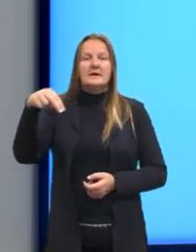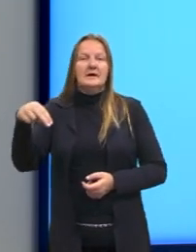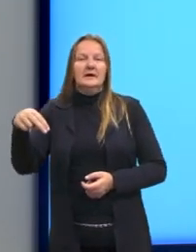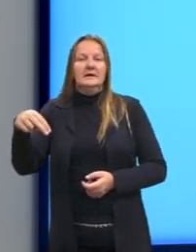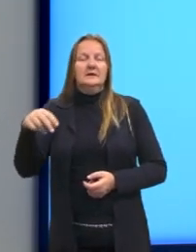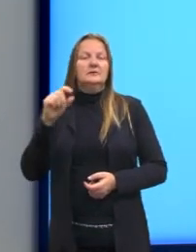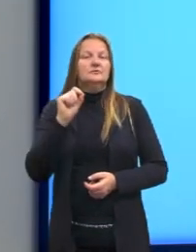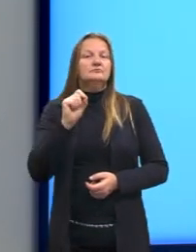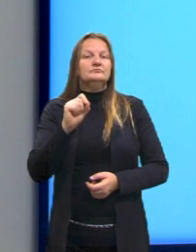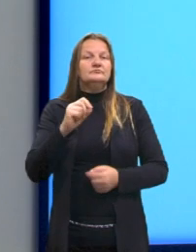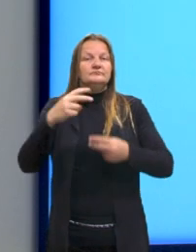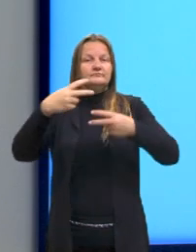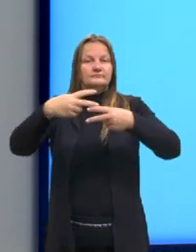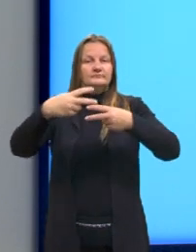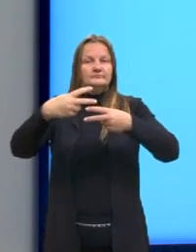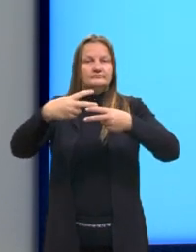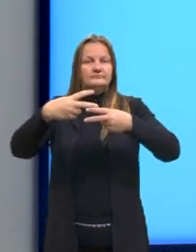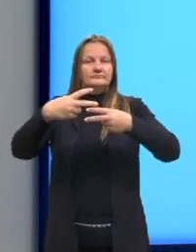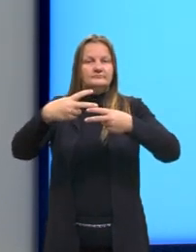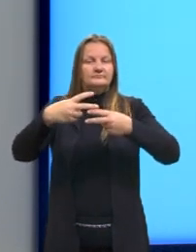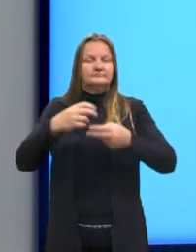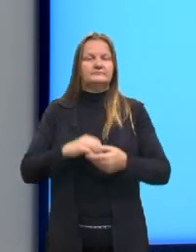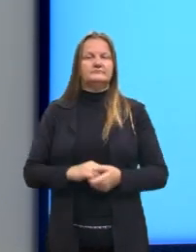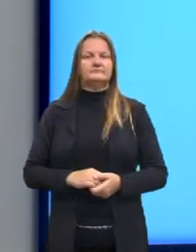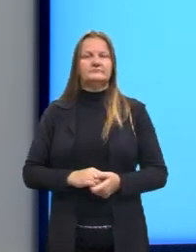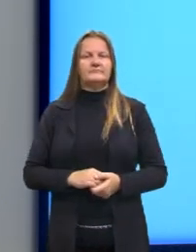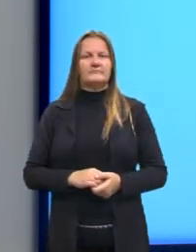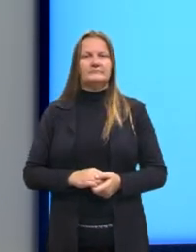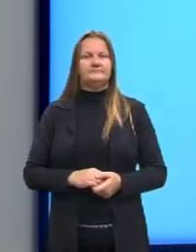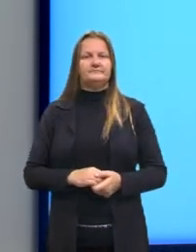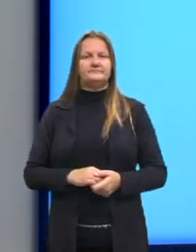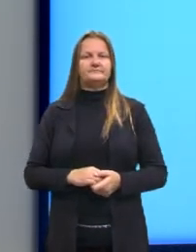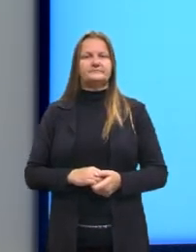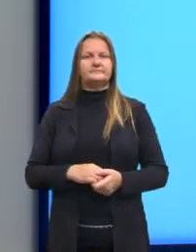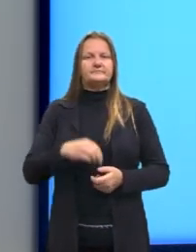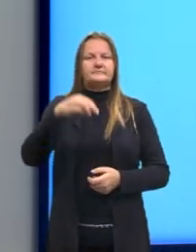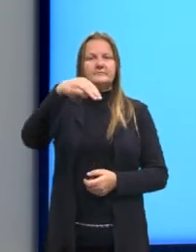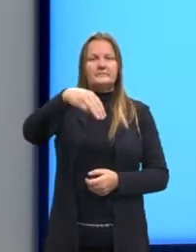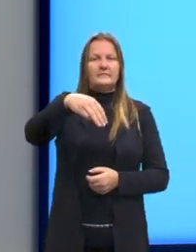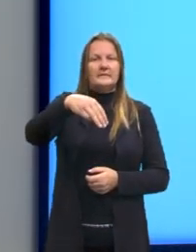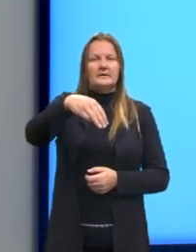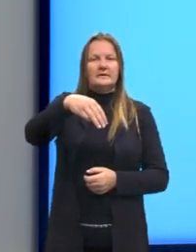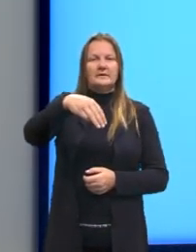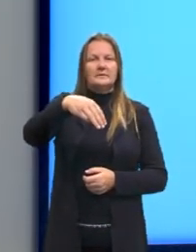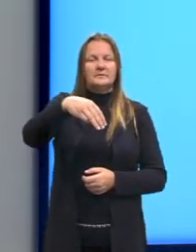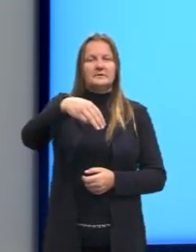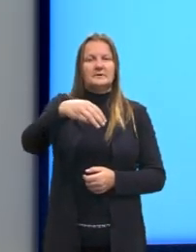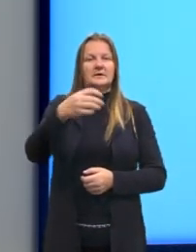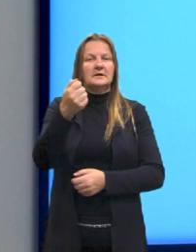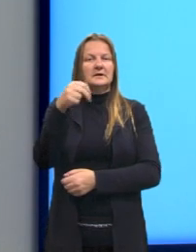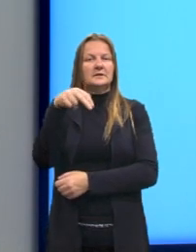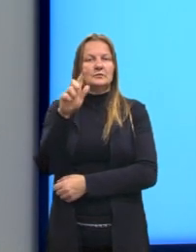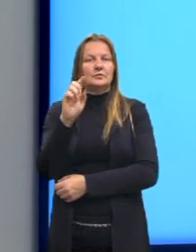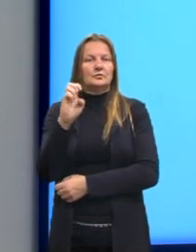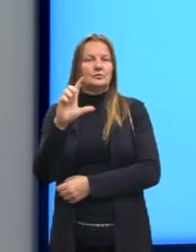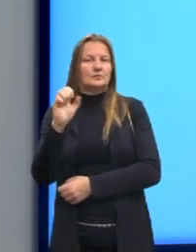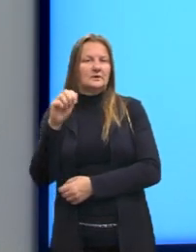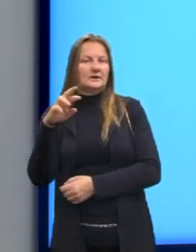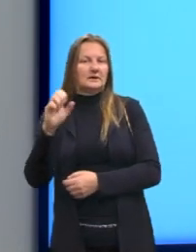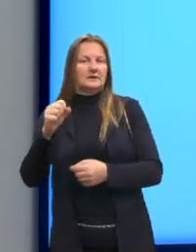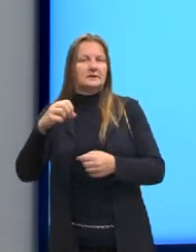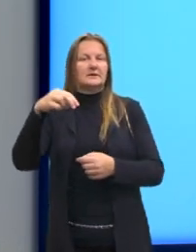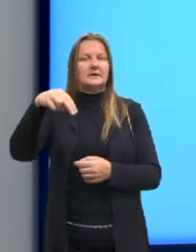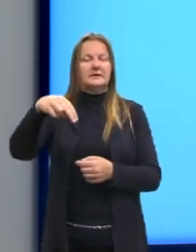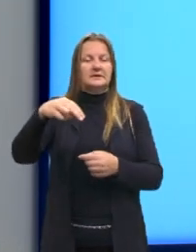os coeficientes, né? O M vai ser o coeficiente angular, o N o coeficiente